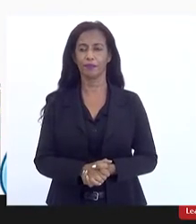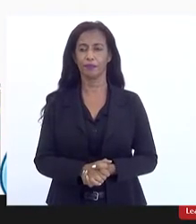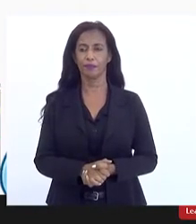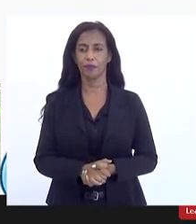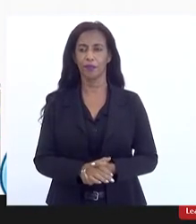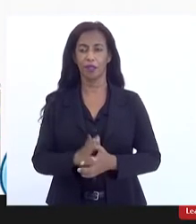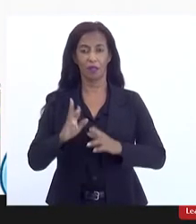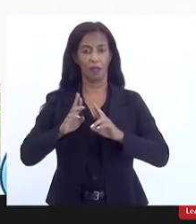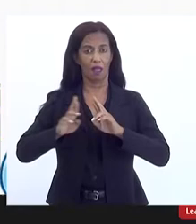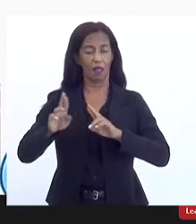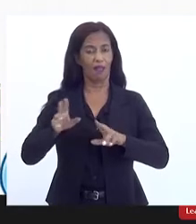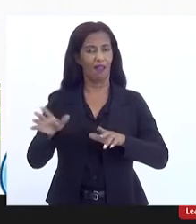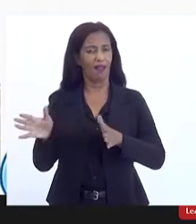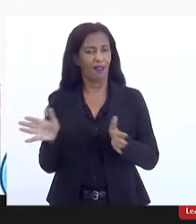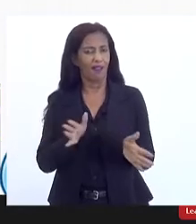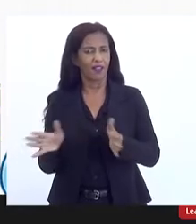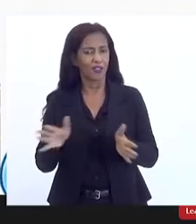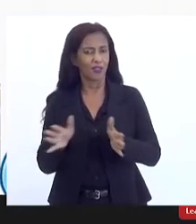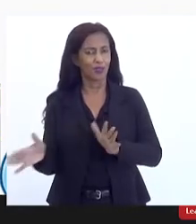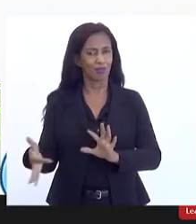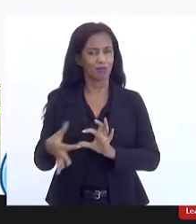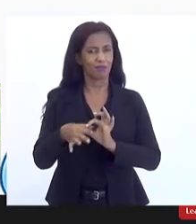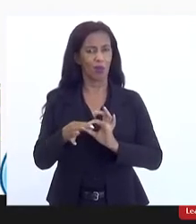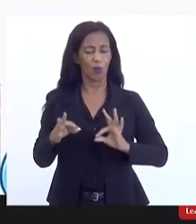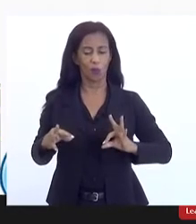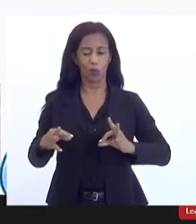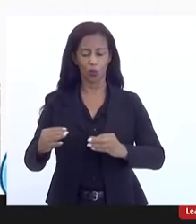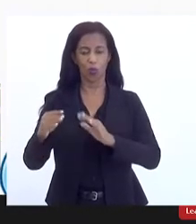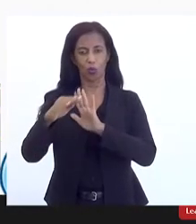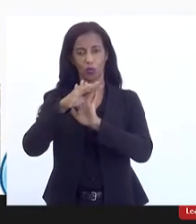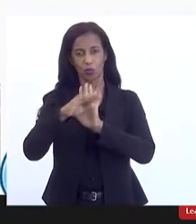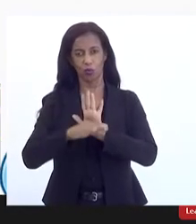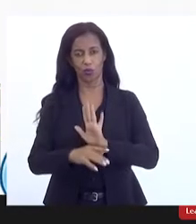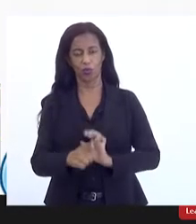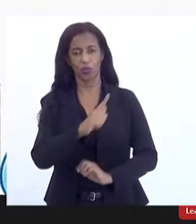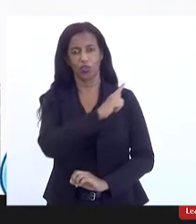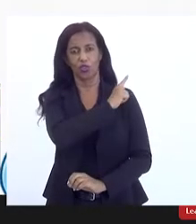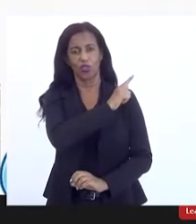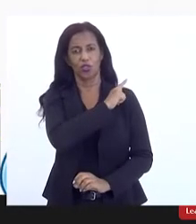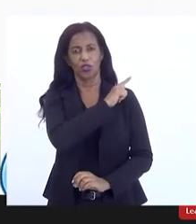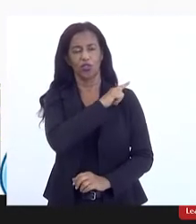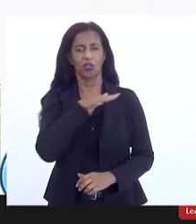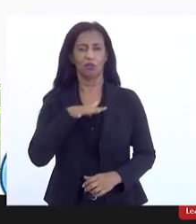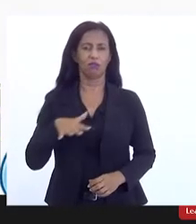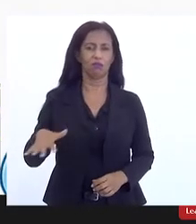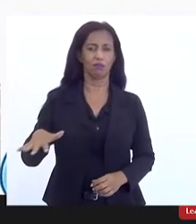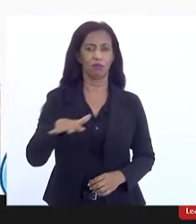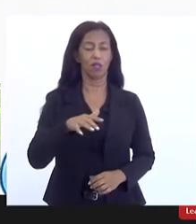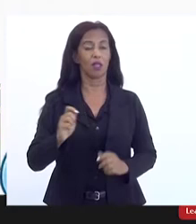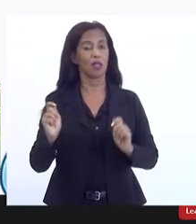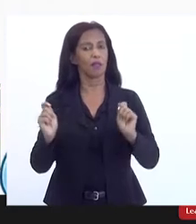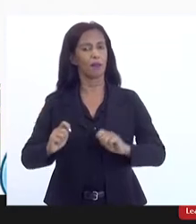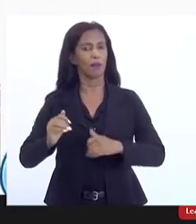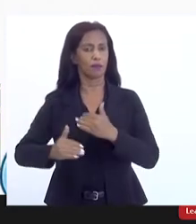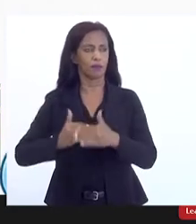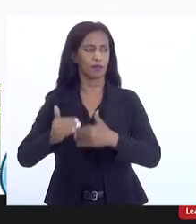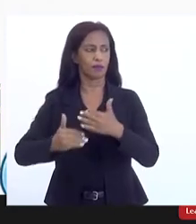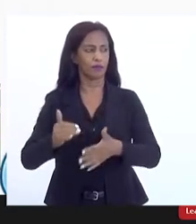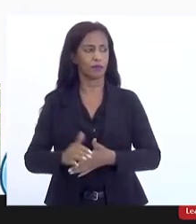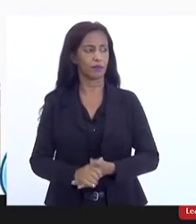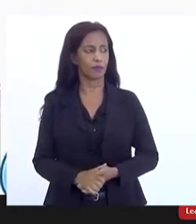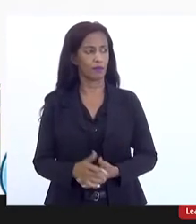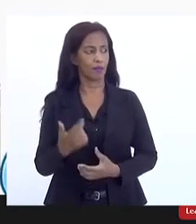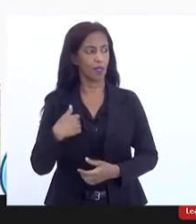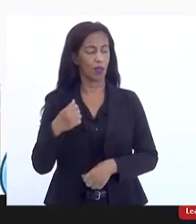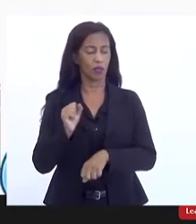atendida articulada integrada por todos os programas de gestão territorial e gestão ambiental que a gente possa desenvolver eu